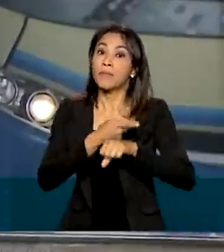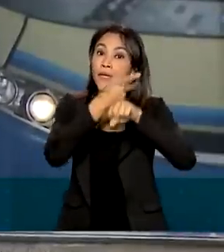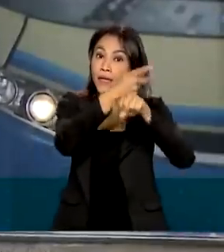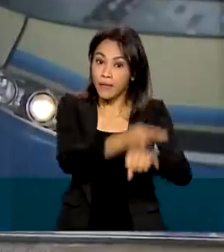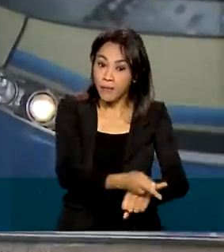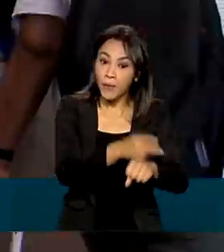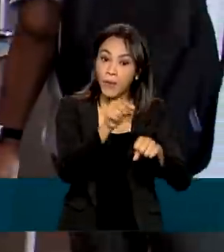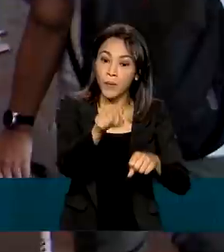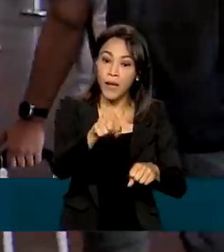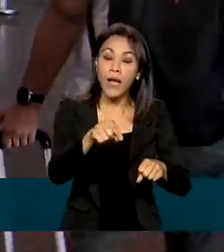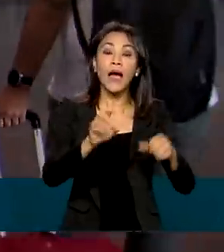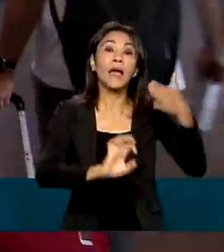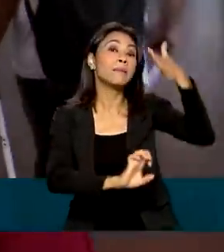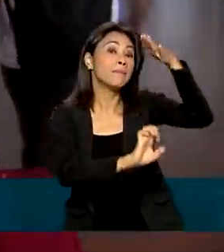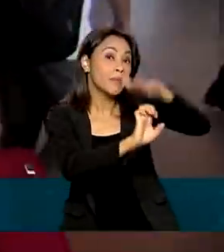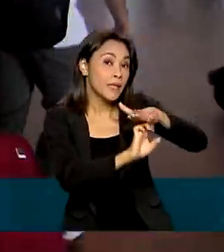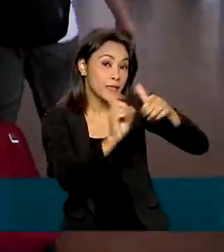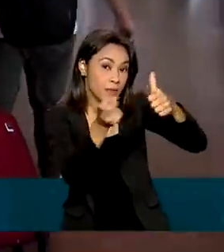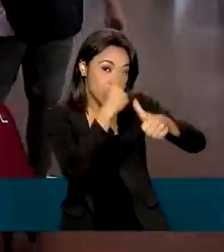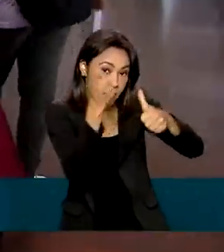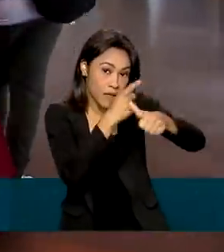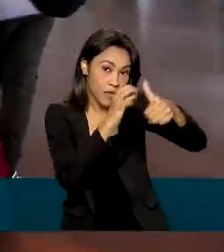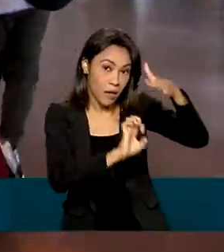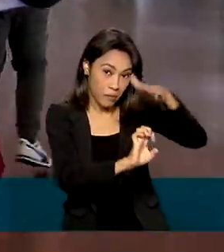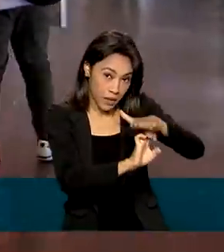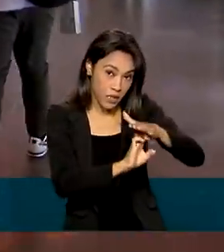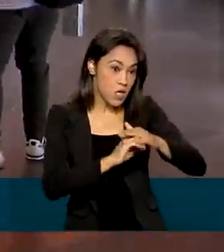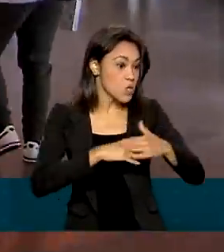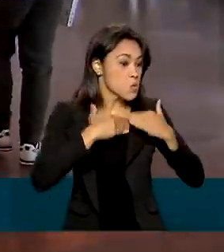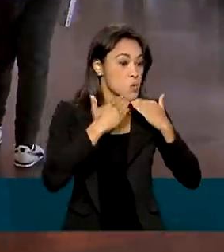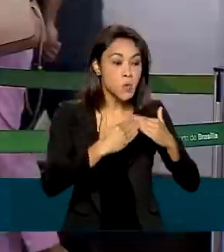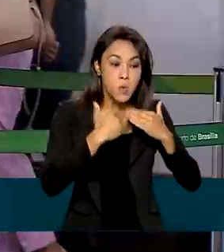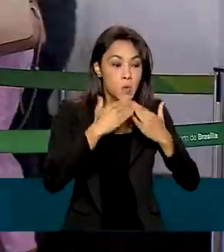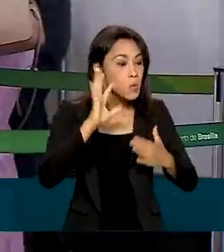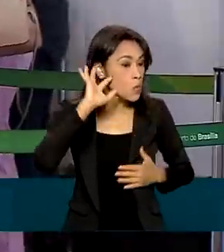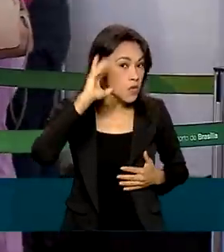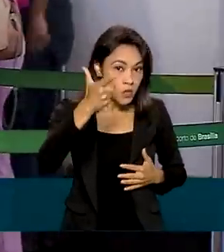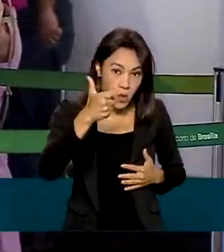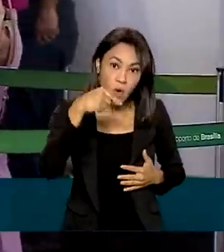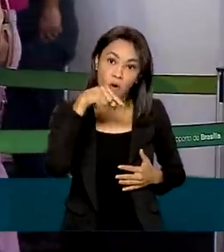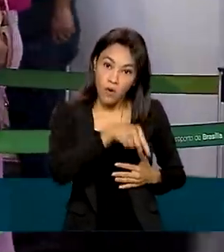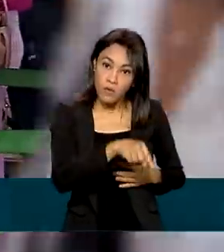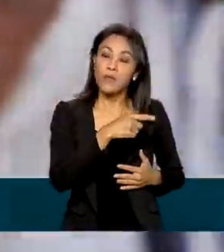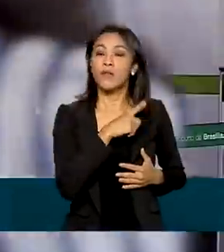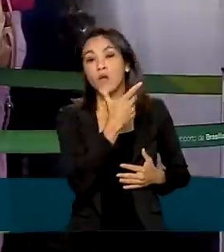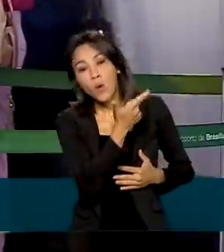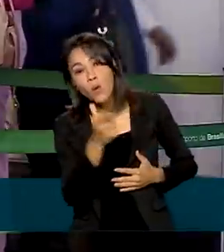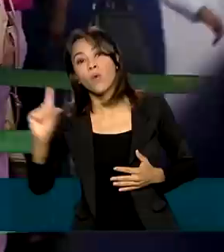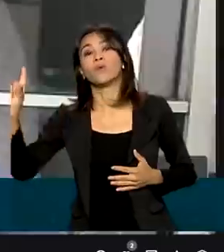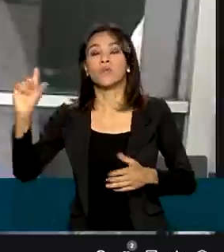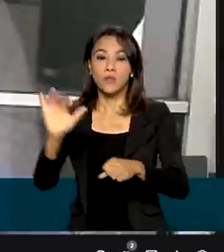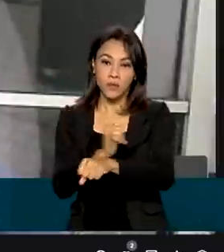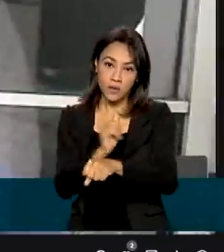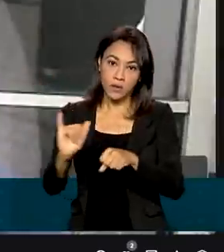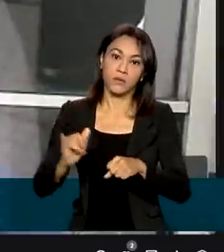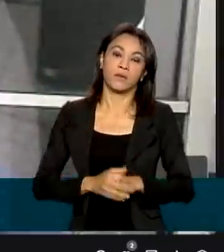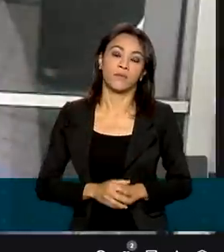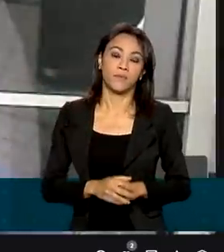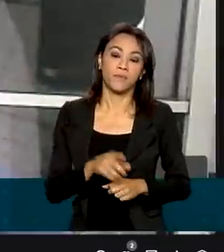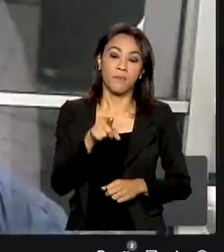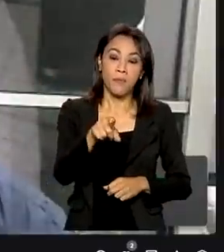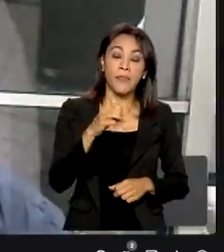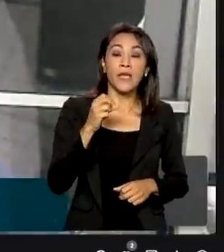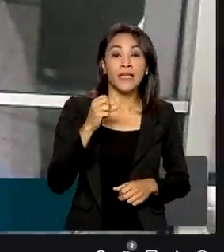atendimento da própria empresa. E caso não fique satisfeito, existem outros meios. Na reparação de